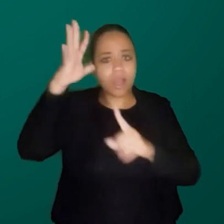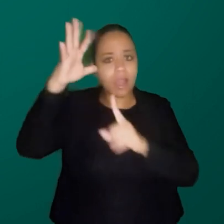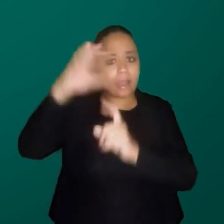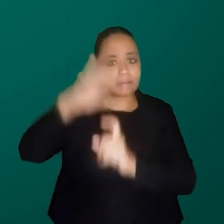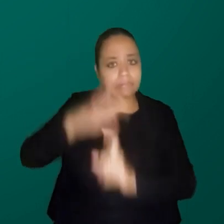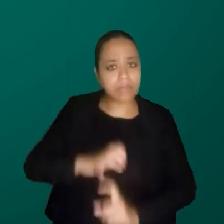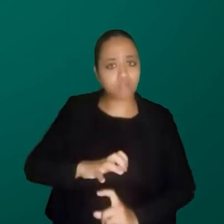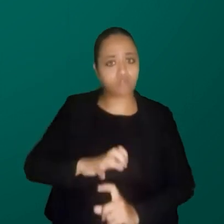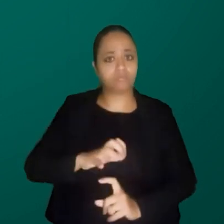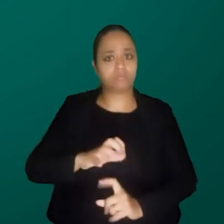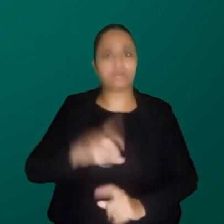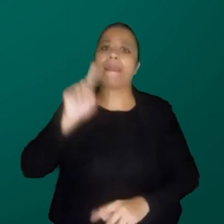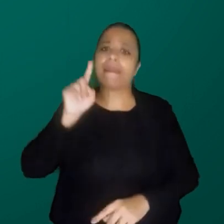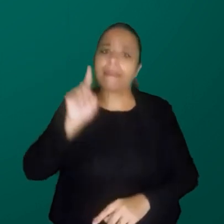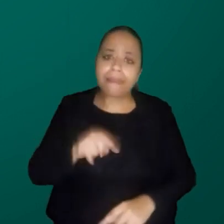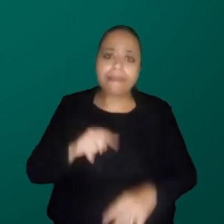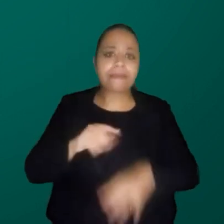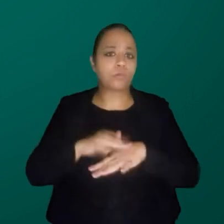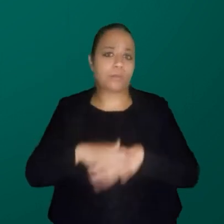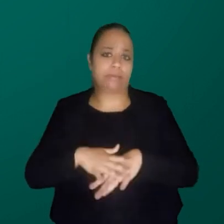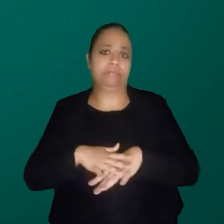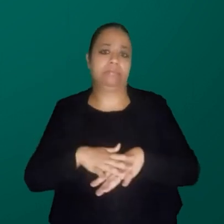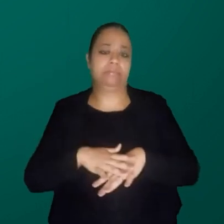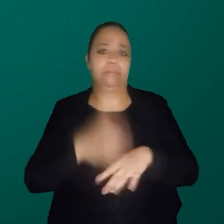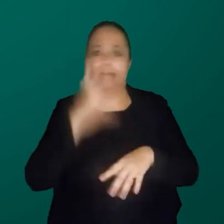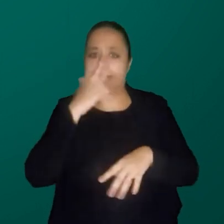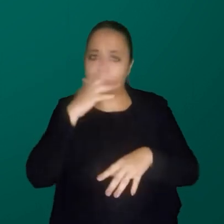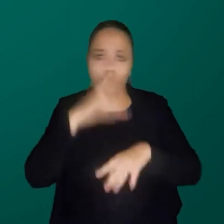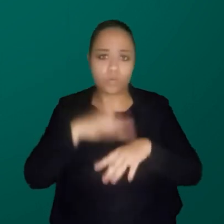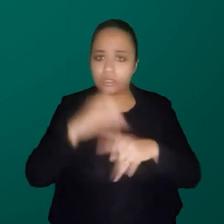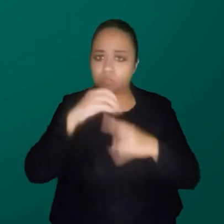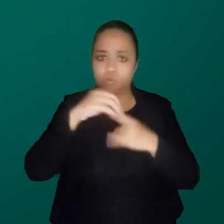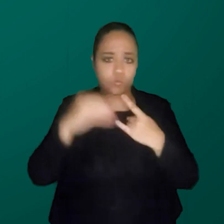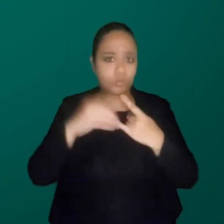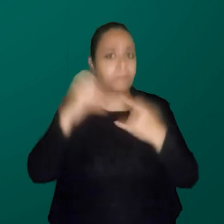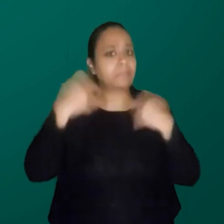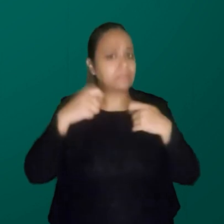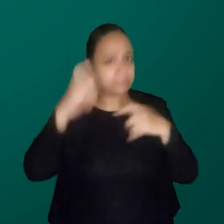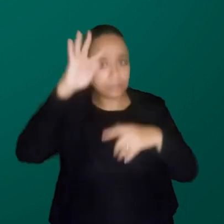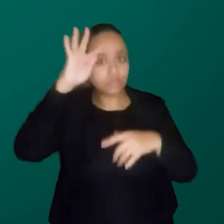Isso é uma doença. Acho que a Fiocruz tem que resolver isso, porque isso é uma doença.